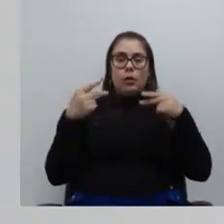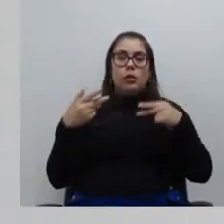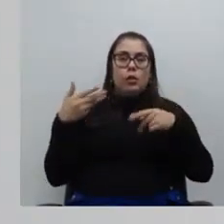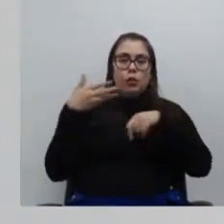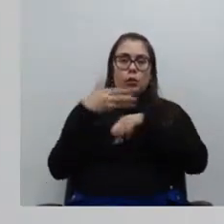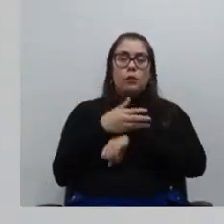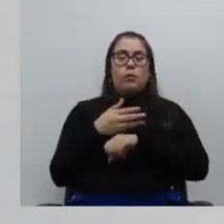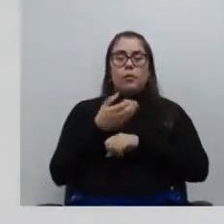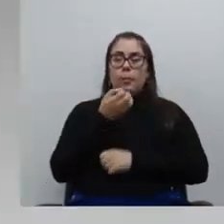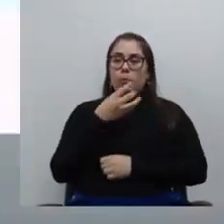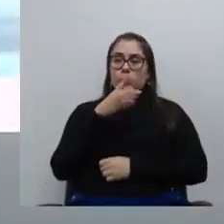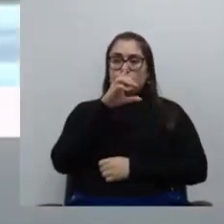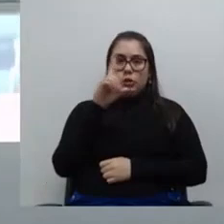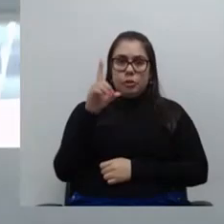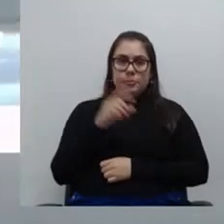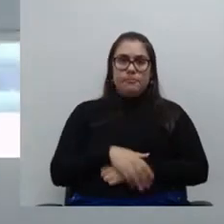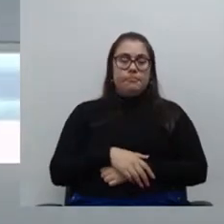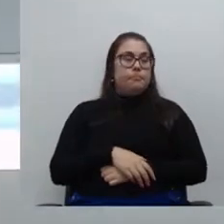bom dia com a palavra.